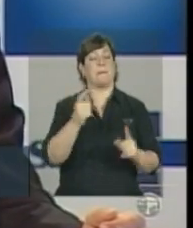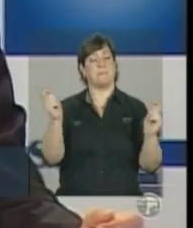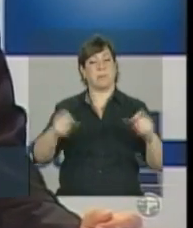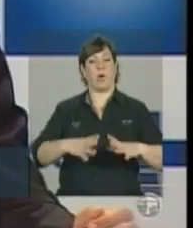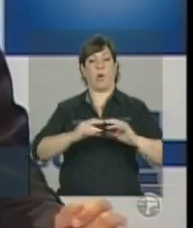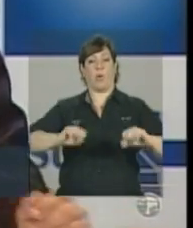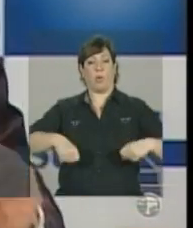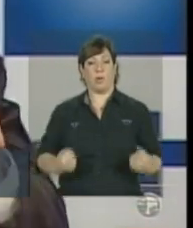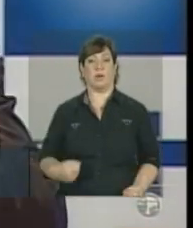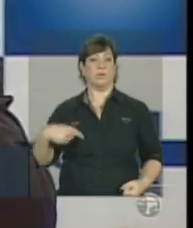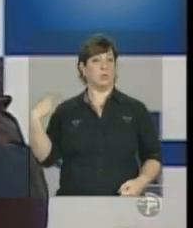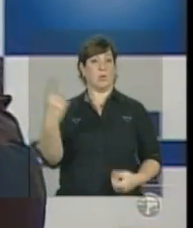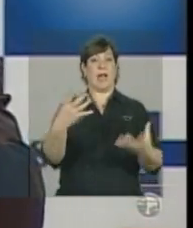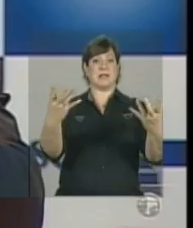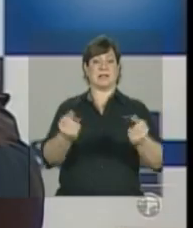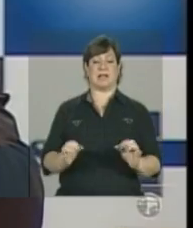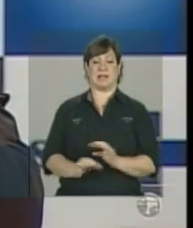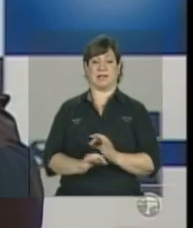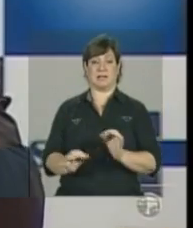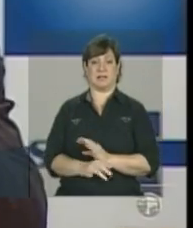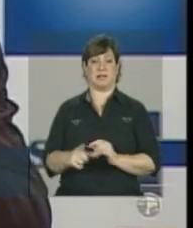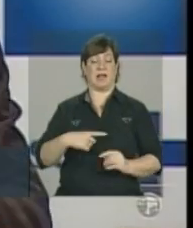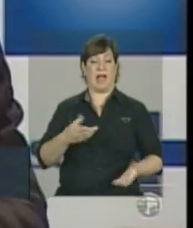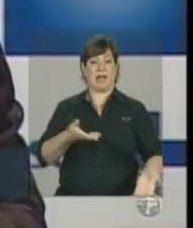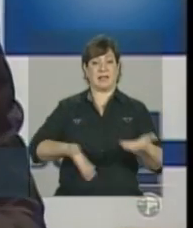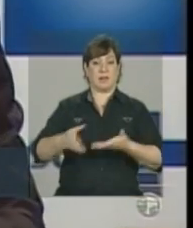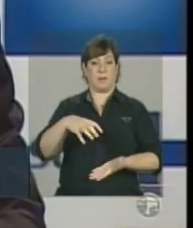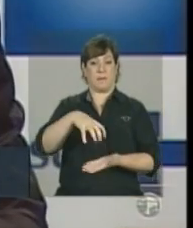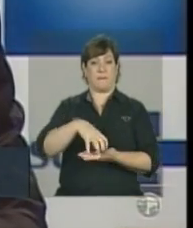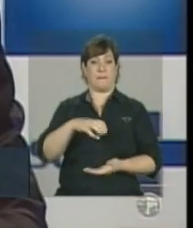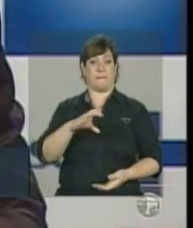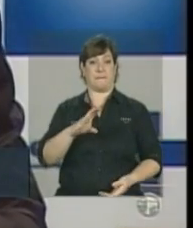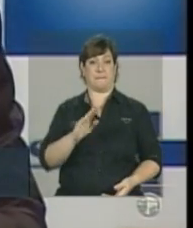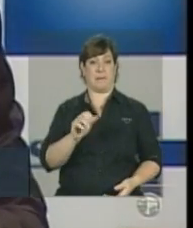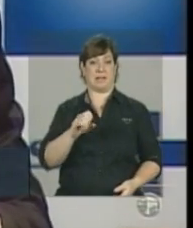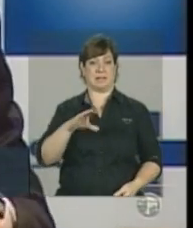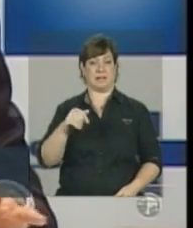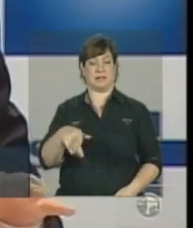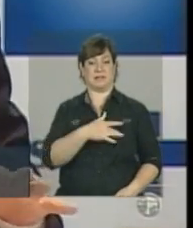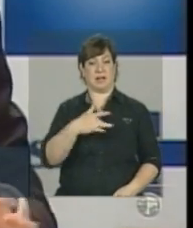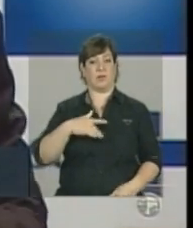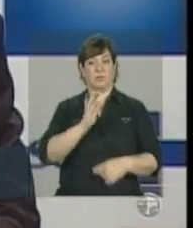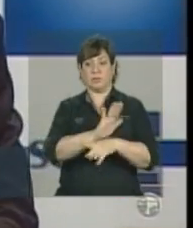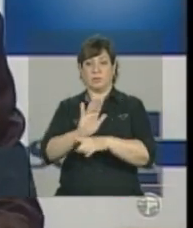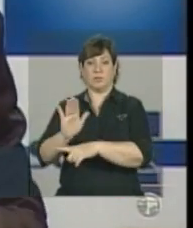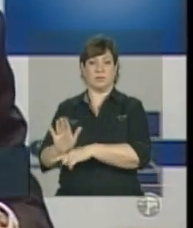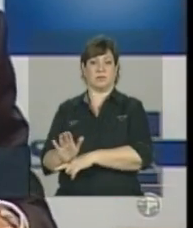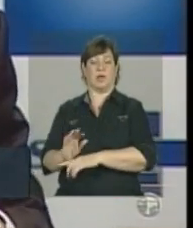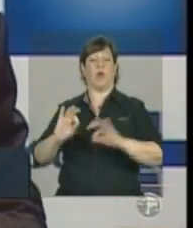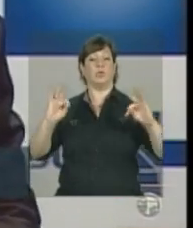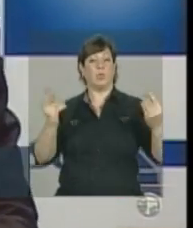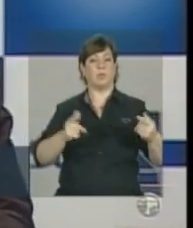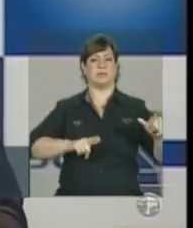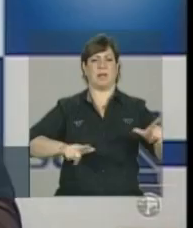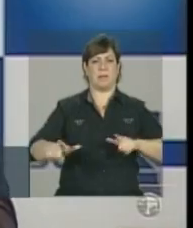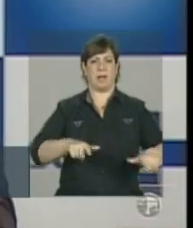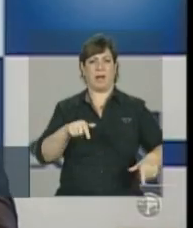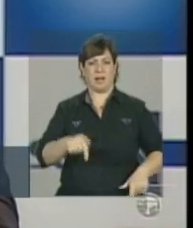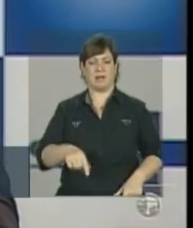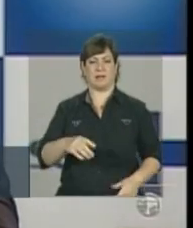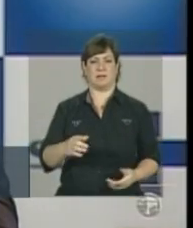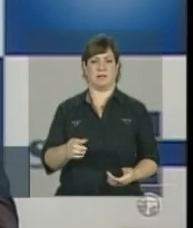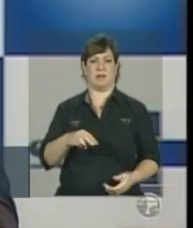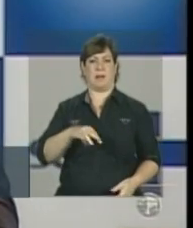a adesão ao tratamento, que é a atenção básica em saúde. Então, toda a ação da atenção básica, manual,